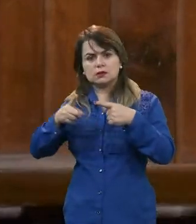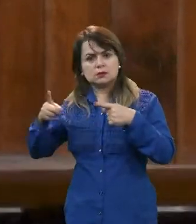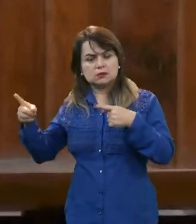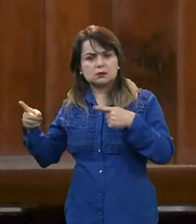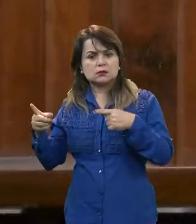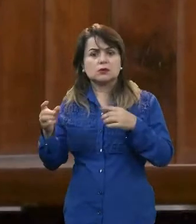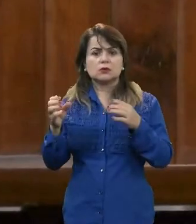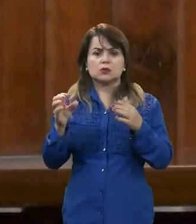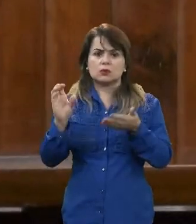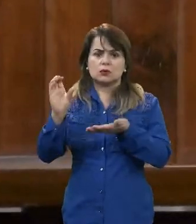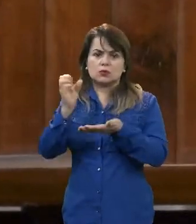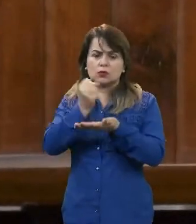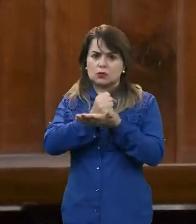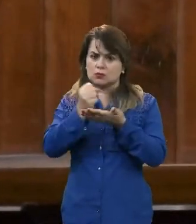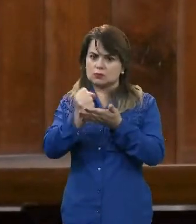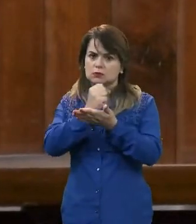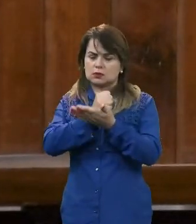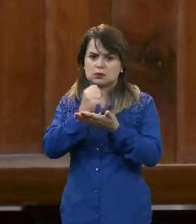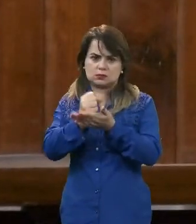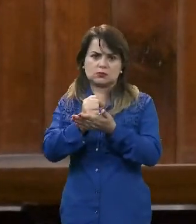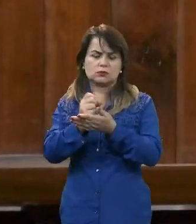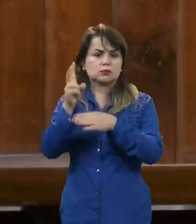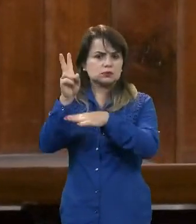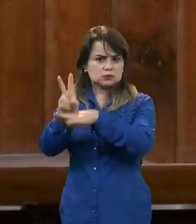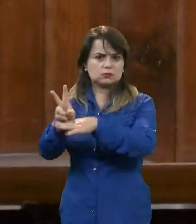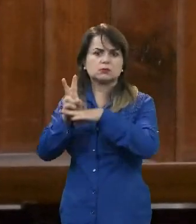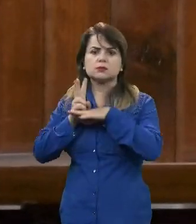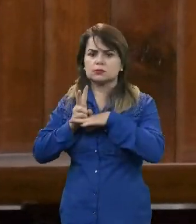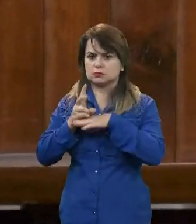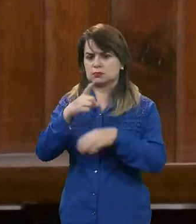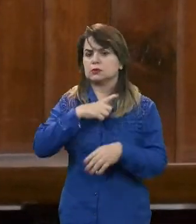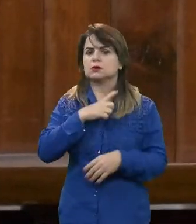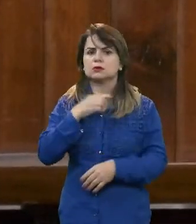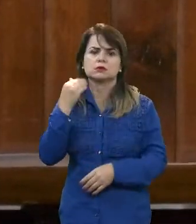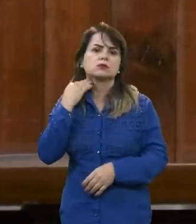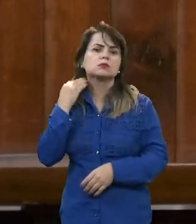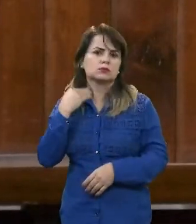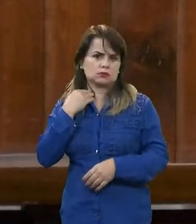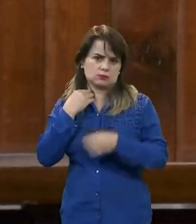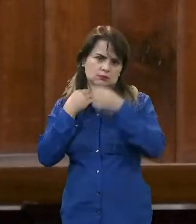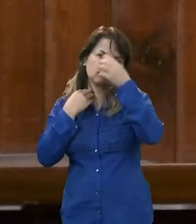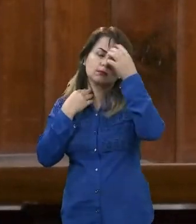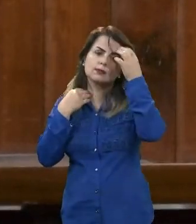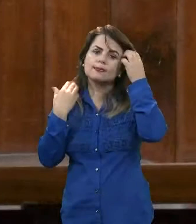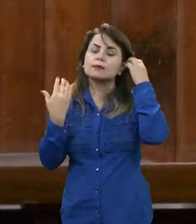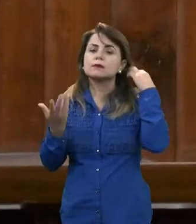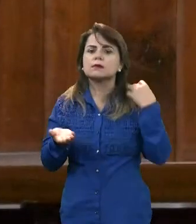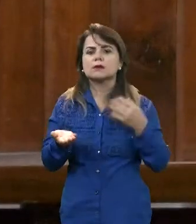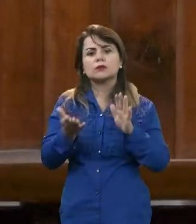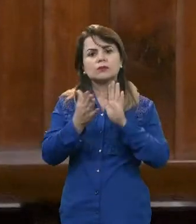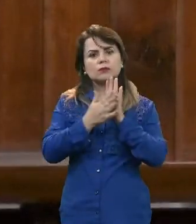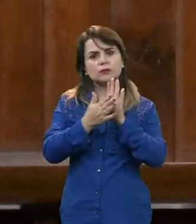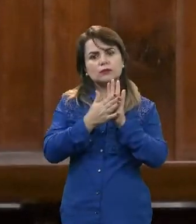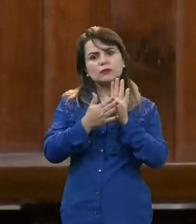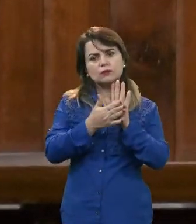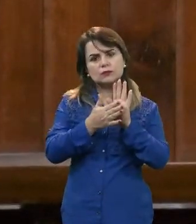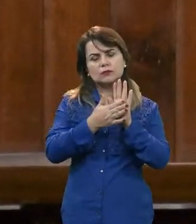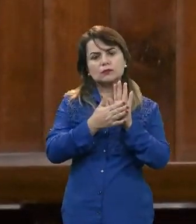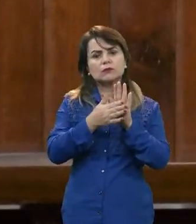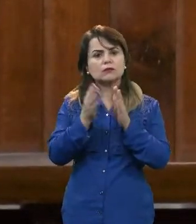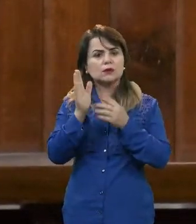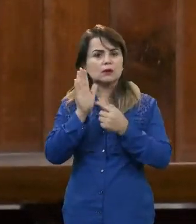refinanciamento que já existem no banco, tá? Então, posso levar essa proposta, não tenho como